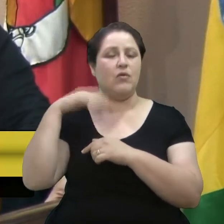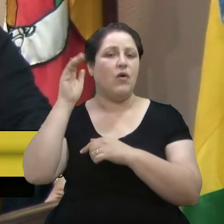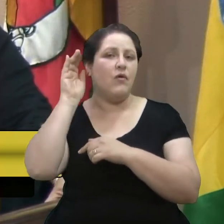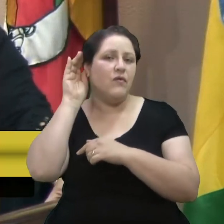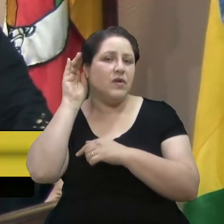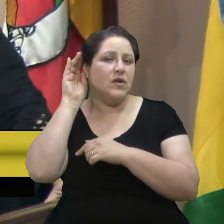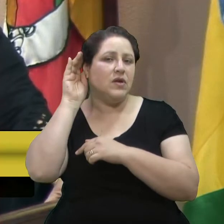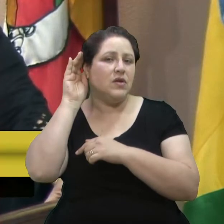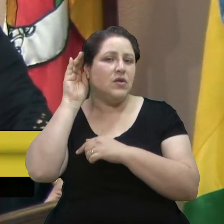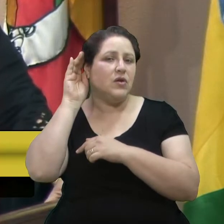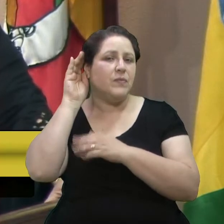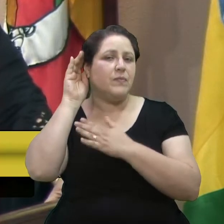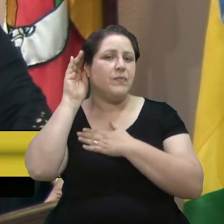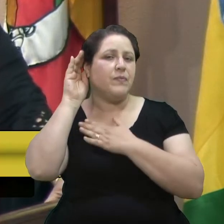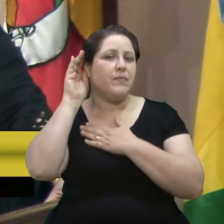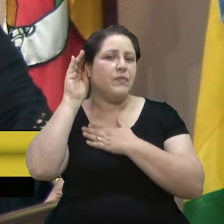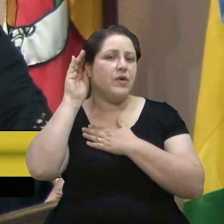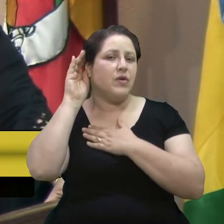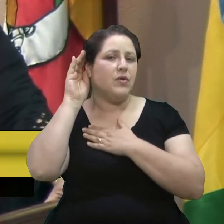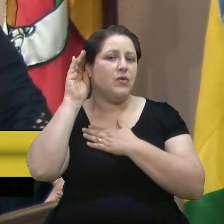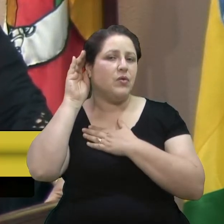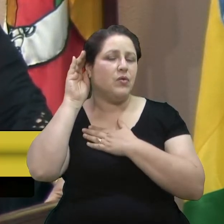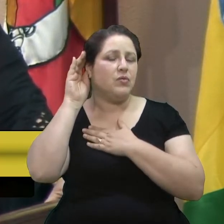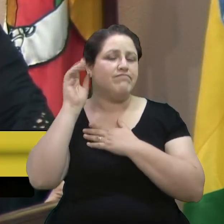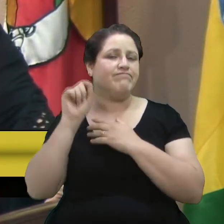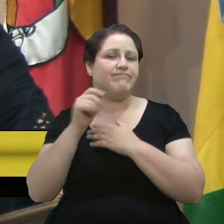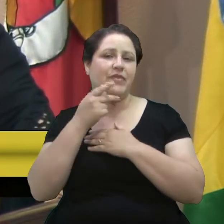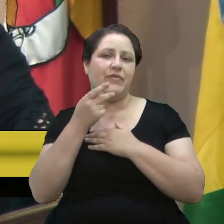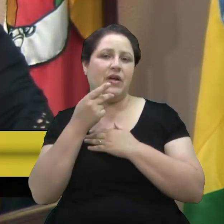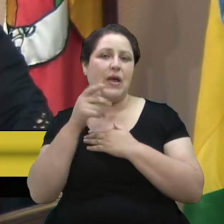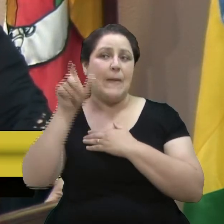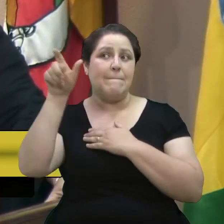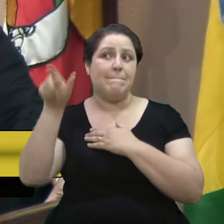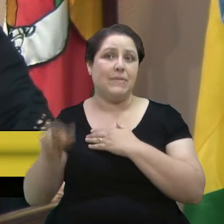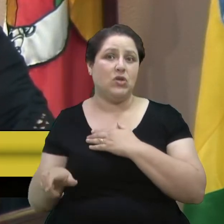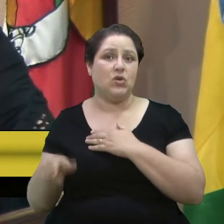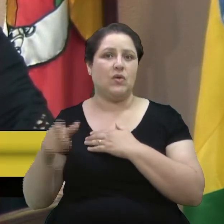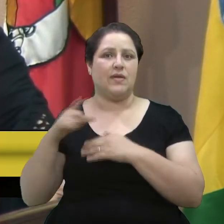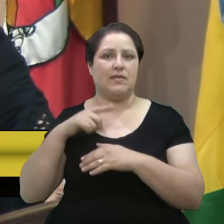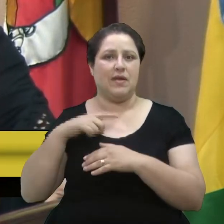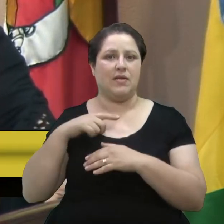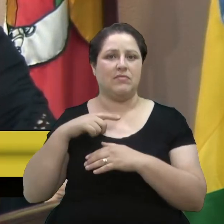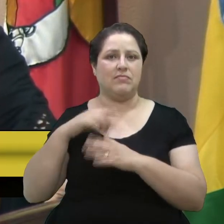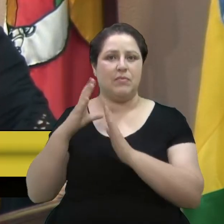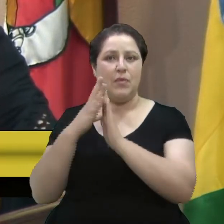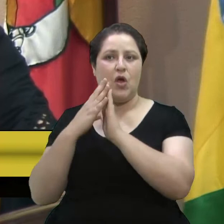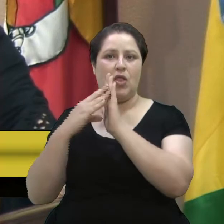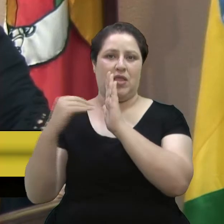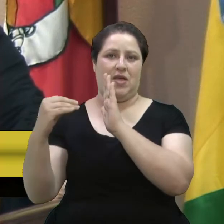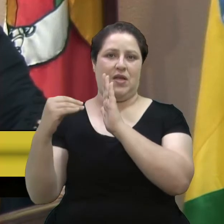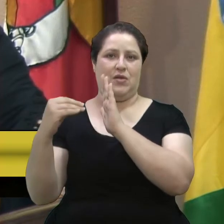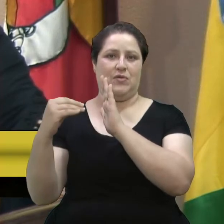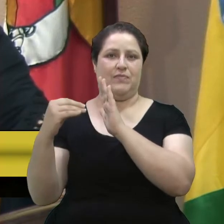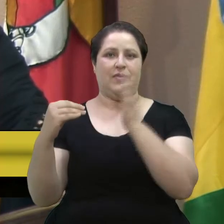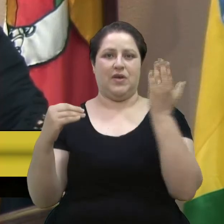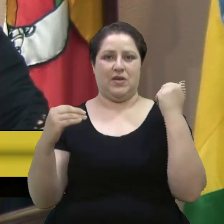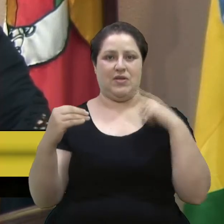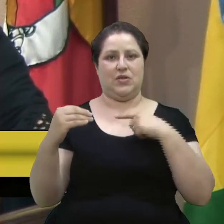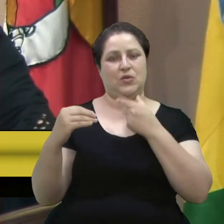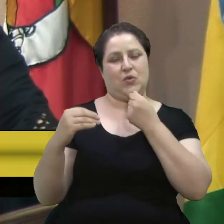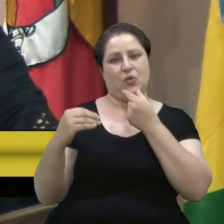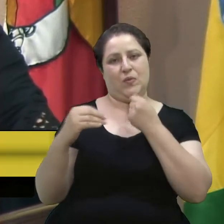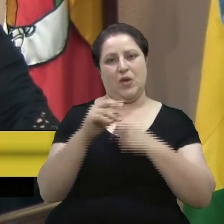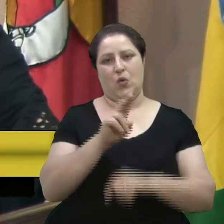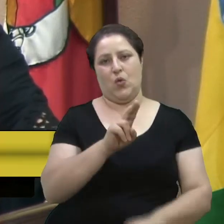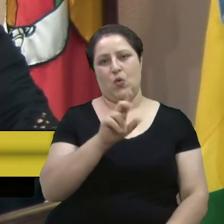o meu, eu digo, a pessoa que eu tenho como exemplo, né, tinha o Ulisses, mas ele não está,